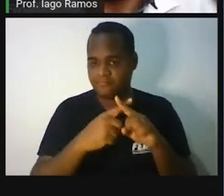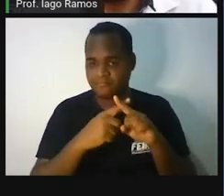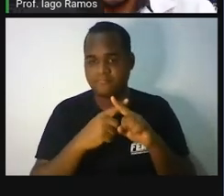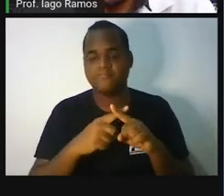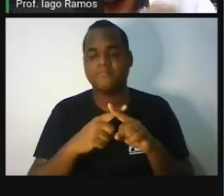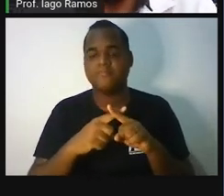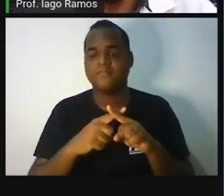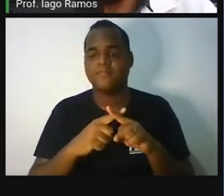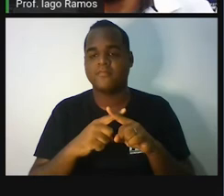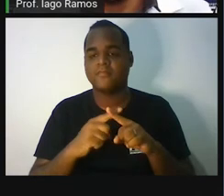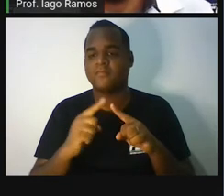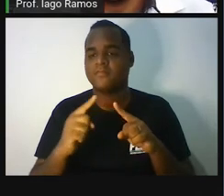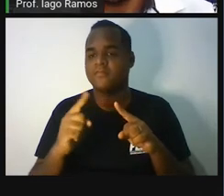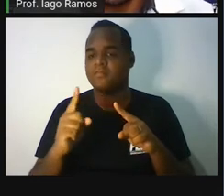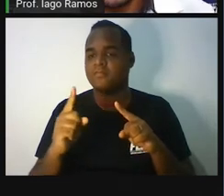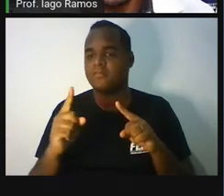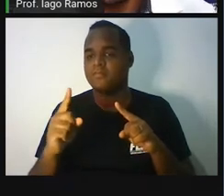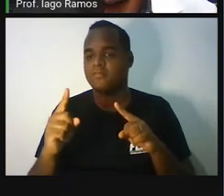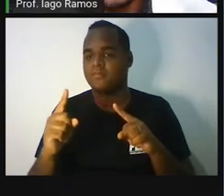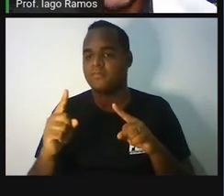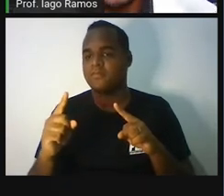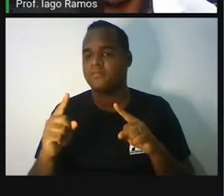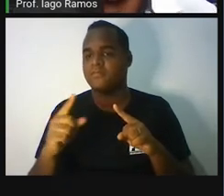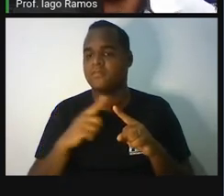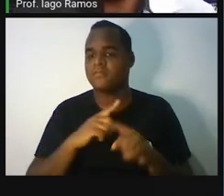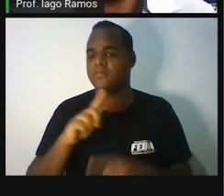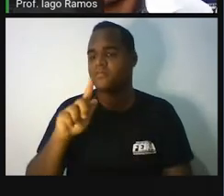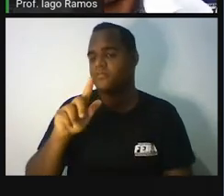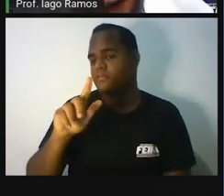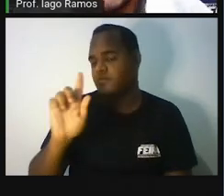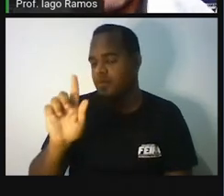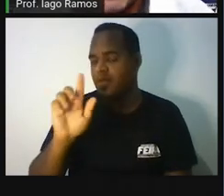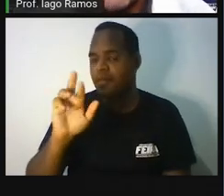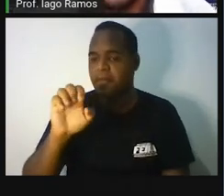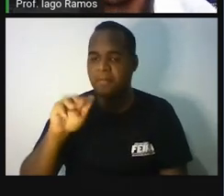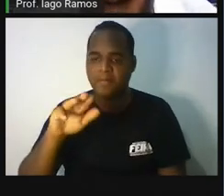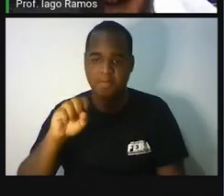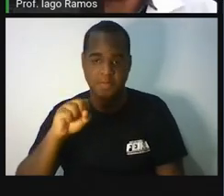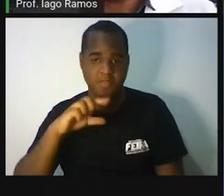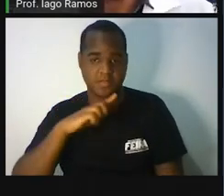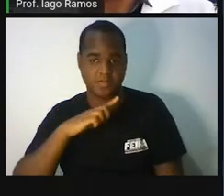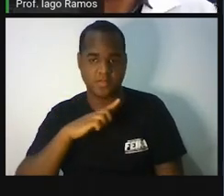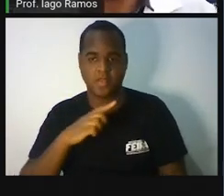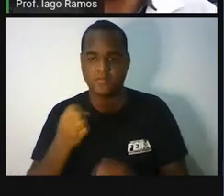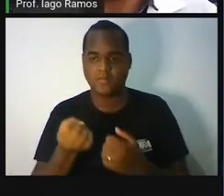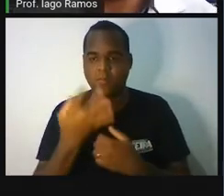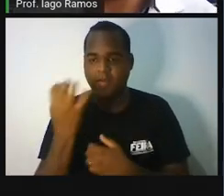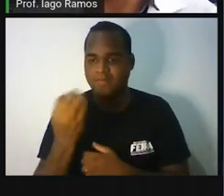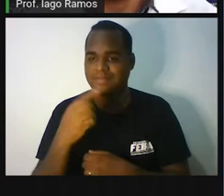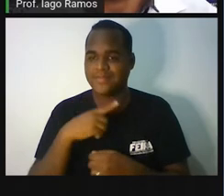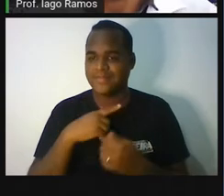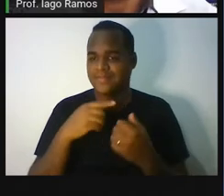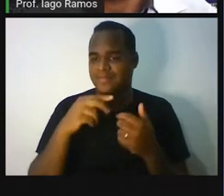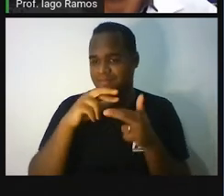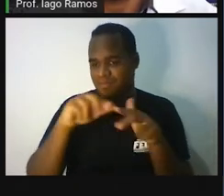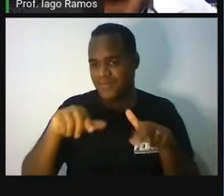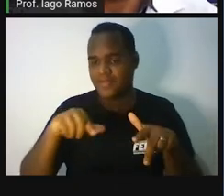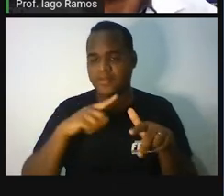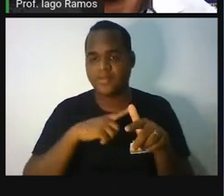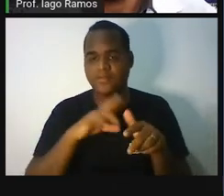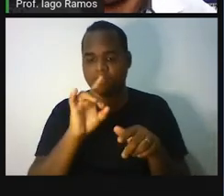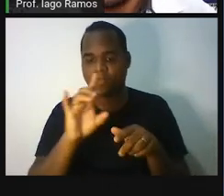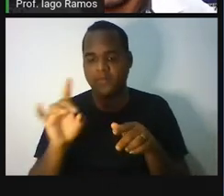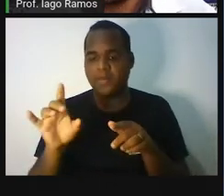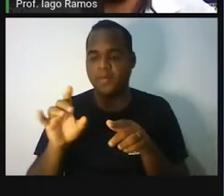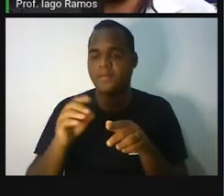E ali embaixo tem uma perguntinha, Quantos gramas você acha que tem cada caixinha marrom com um X?